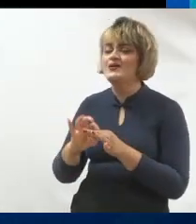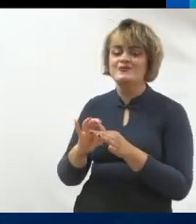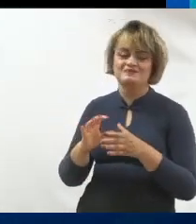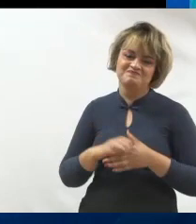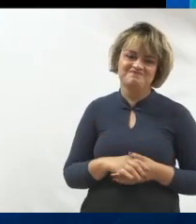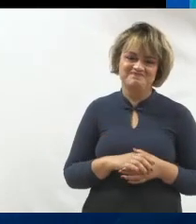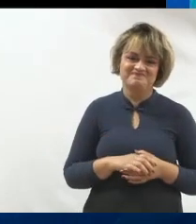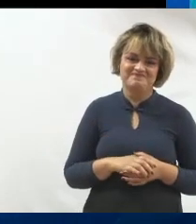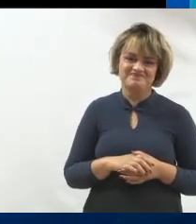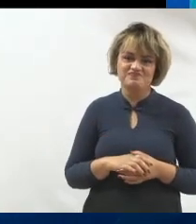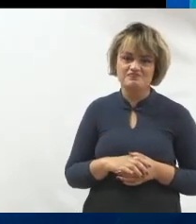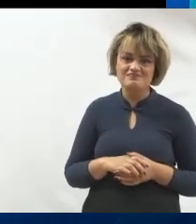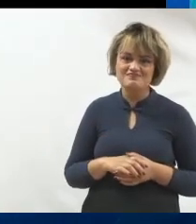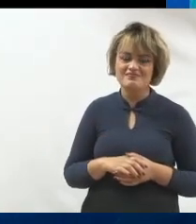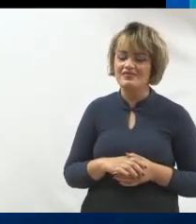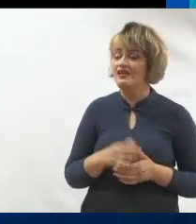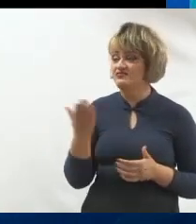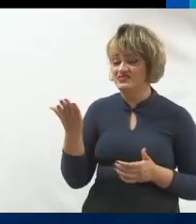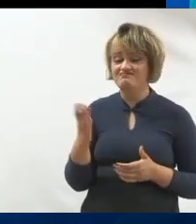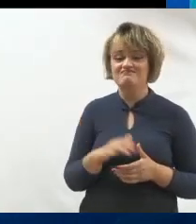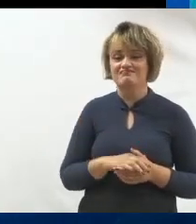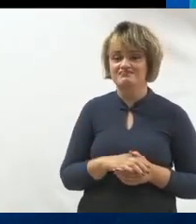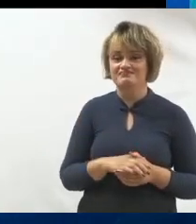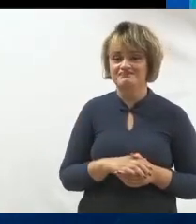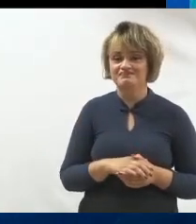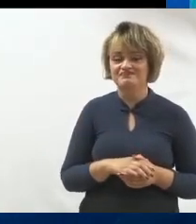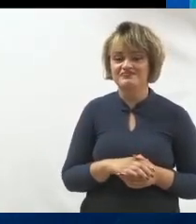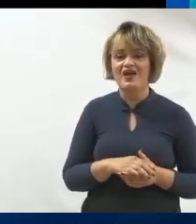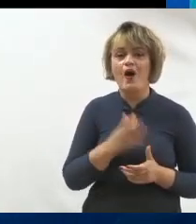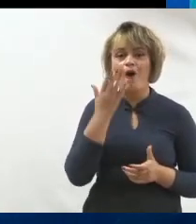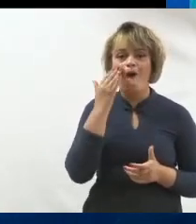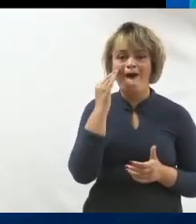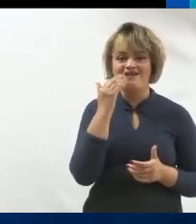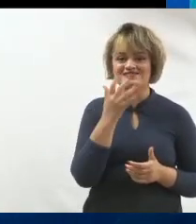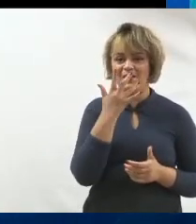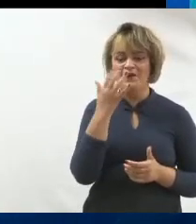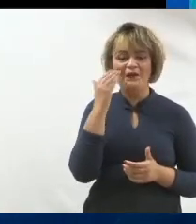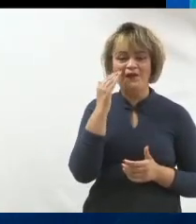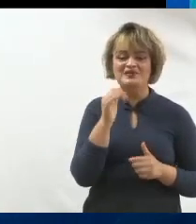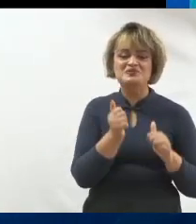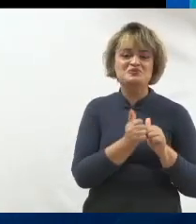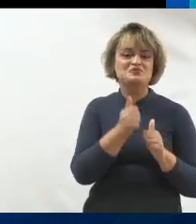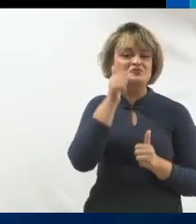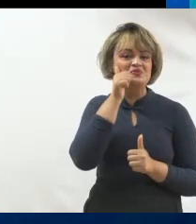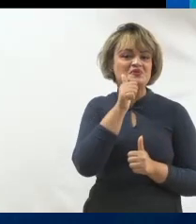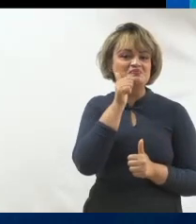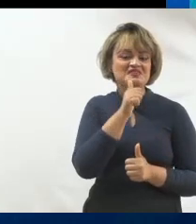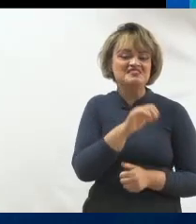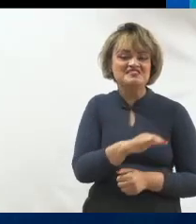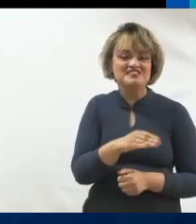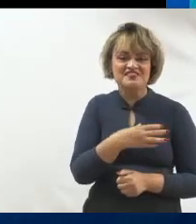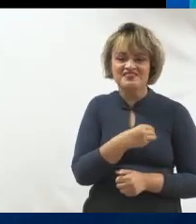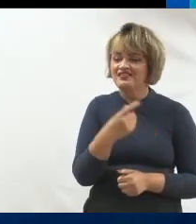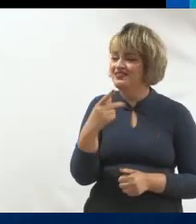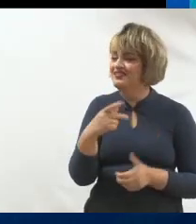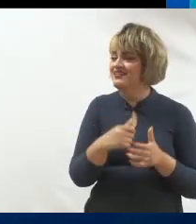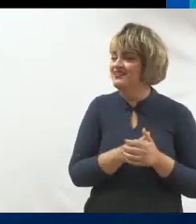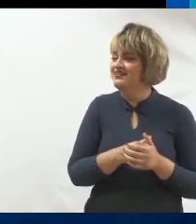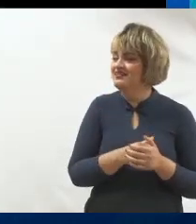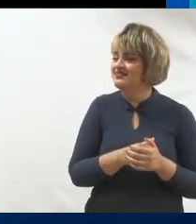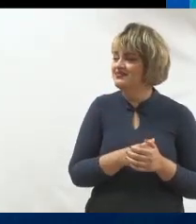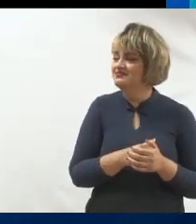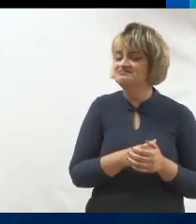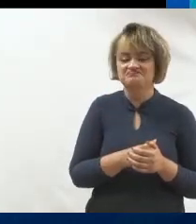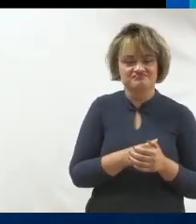as pessoas. Então, olha só o tipo de conteúdo que ele faz. rosa com uma menininha linda, que é a filha dele, na capa.